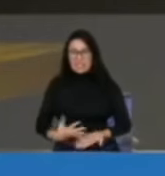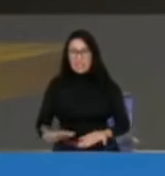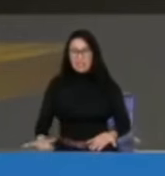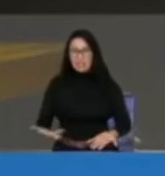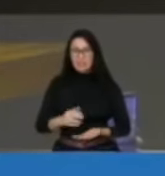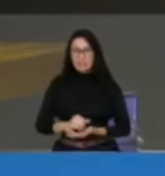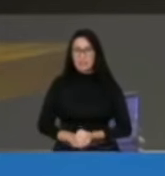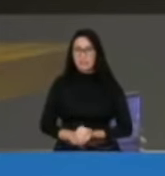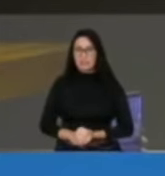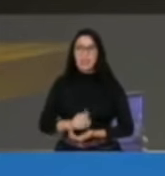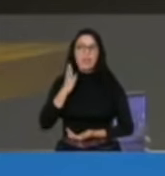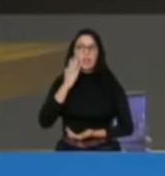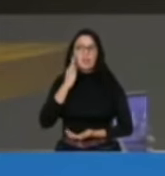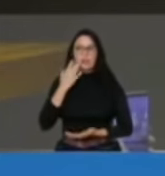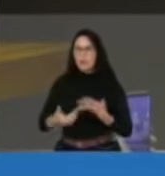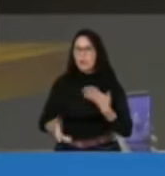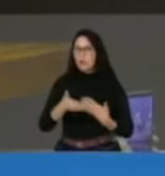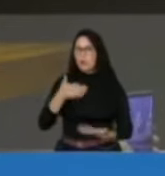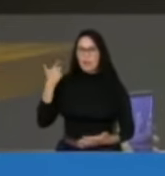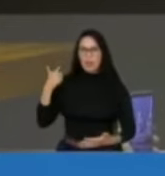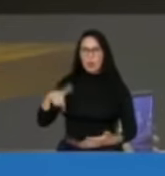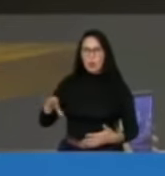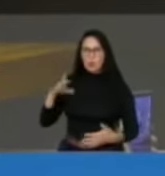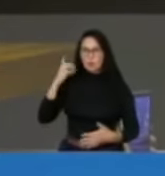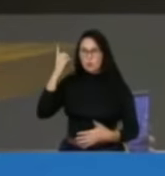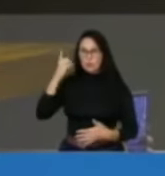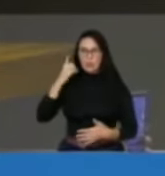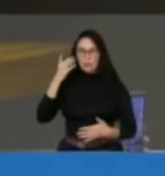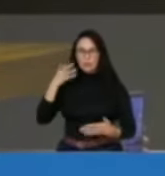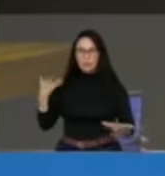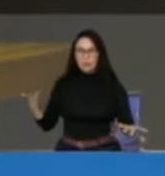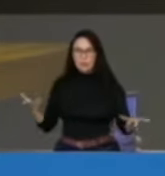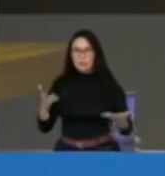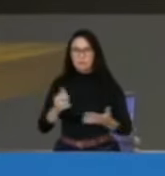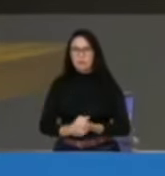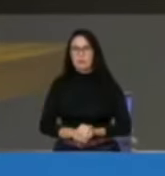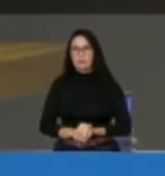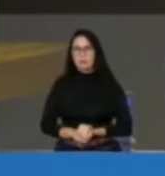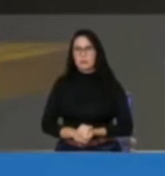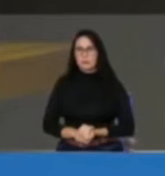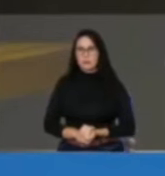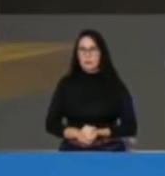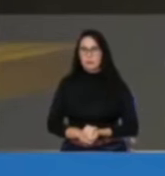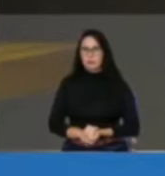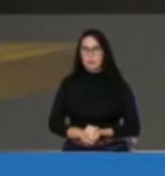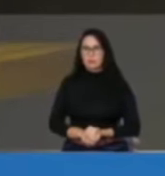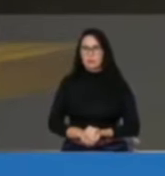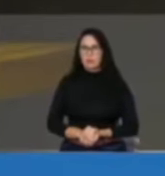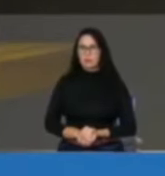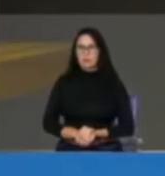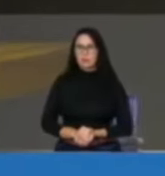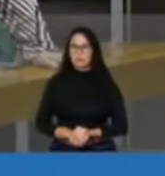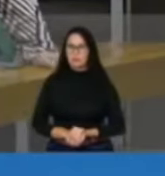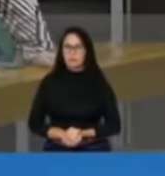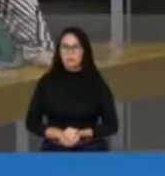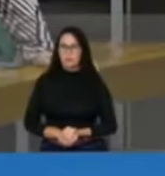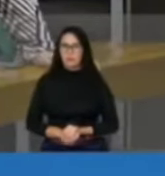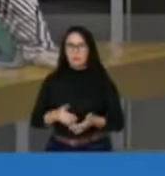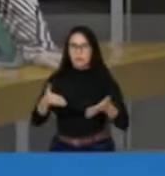a ele como a qualquer um mesmo opositores a quem critico porque eu sempre vou na técnica e vou no foco daquilo que se está